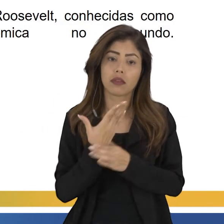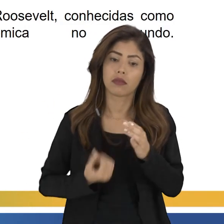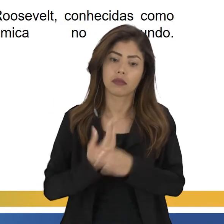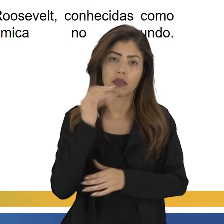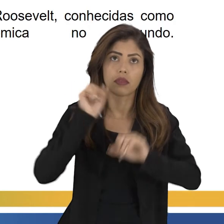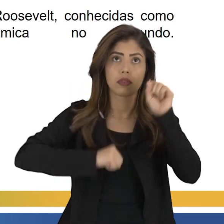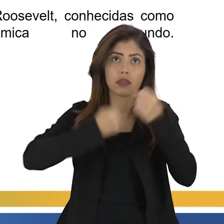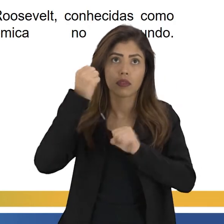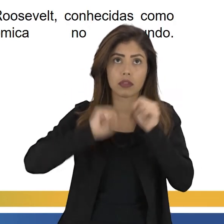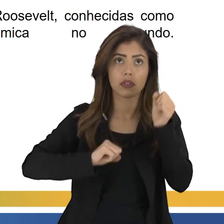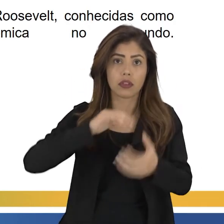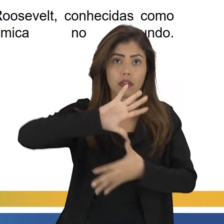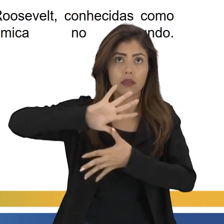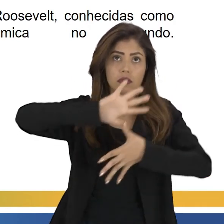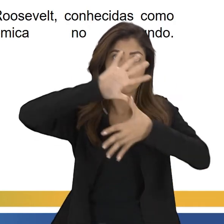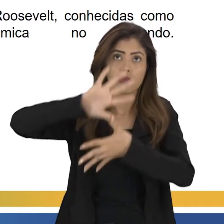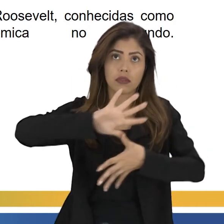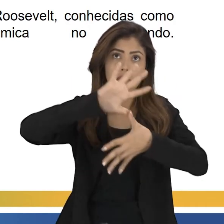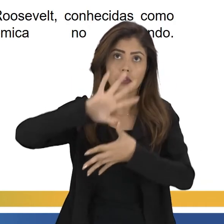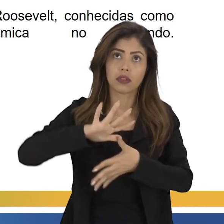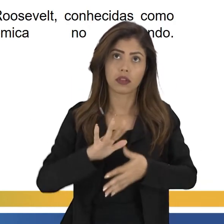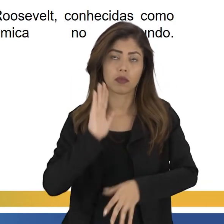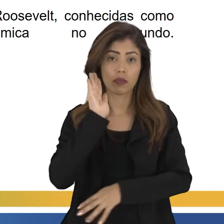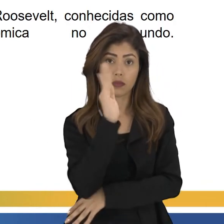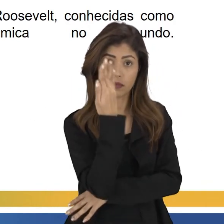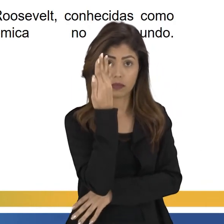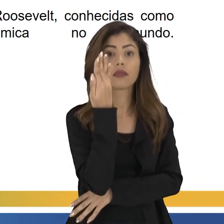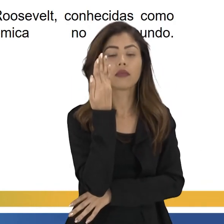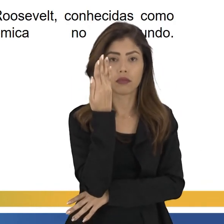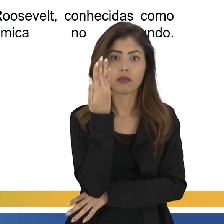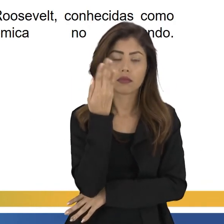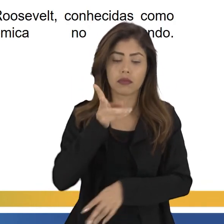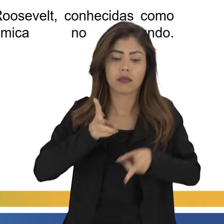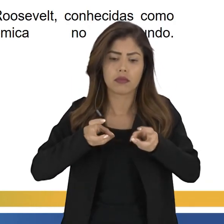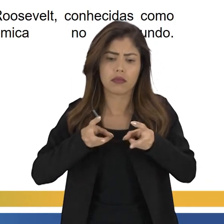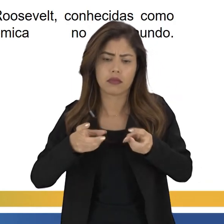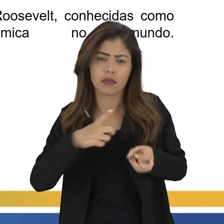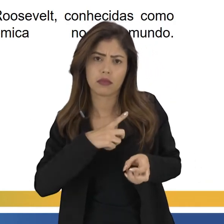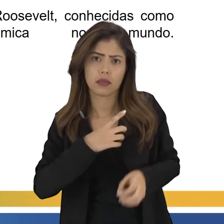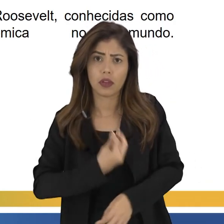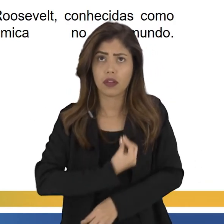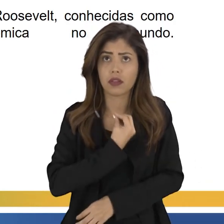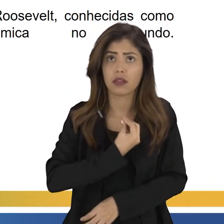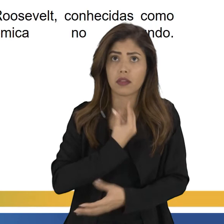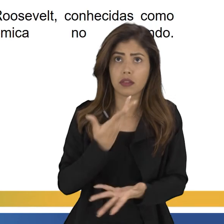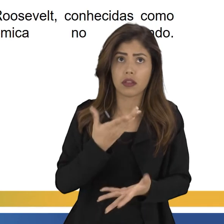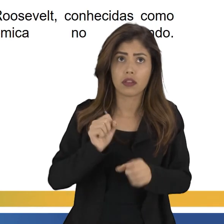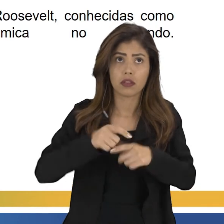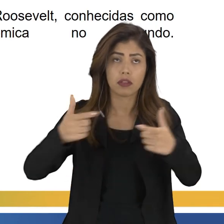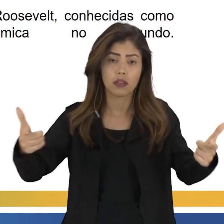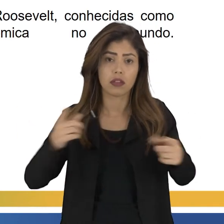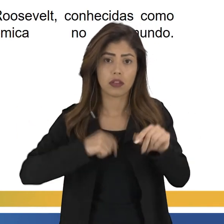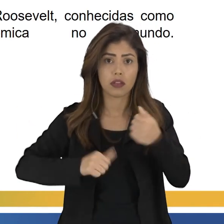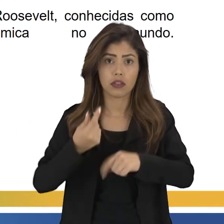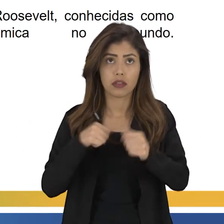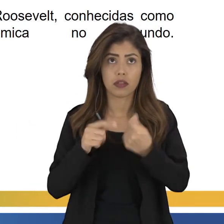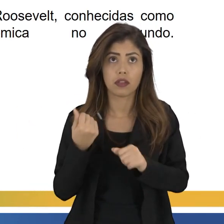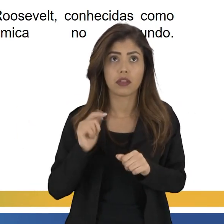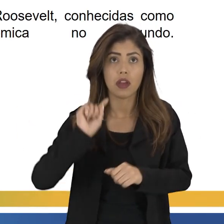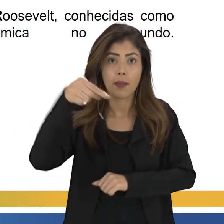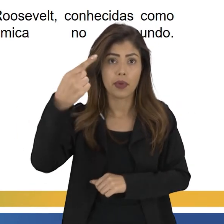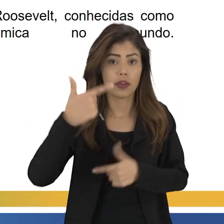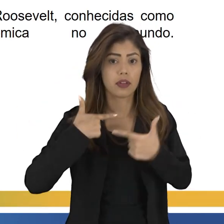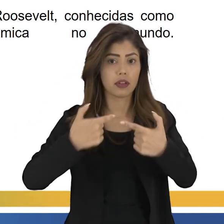industrial norte-americana, que foi ocasionada por uma falsa perspectiva de crescimento econômico